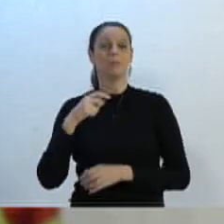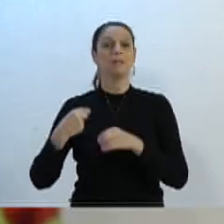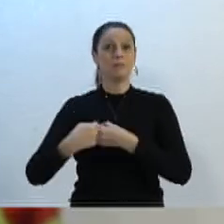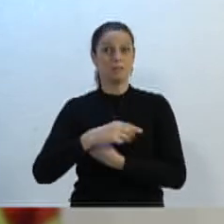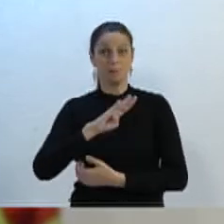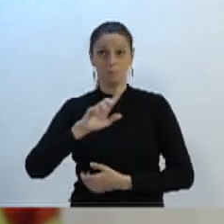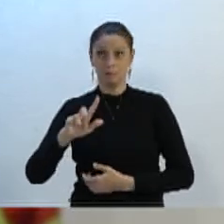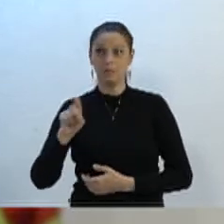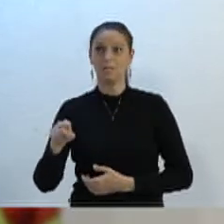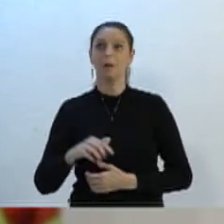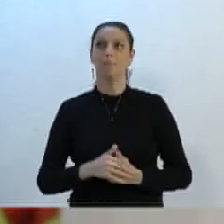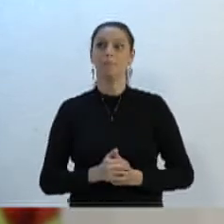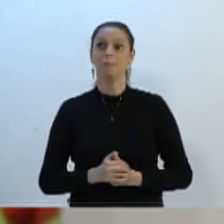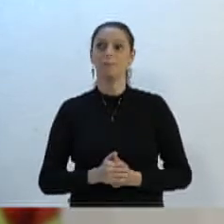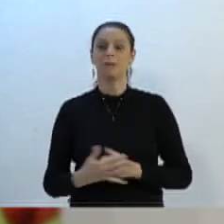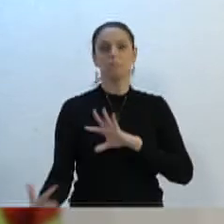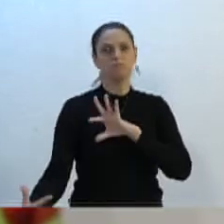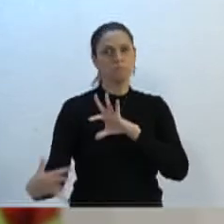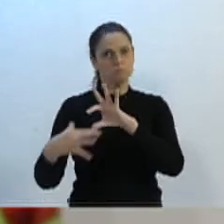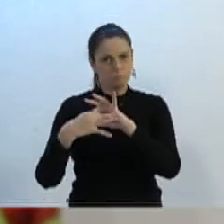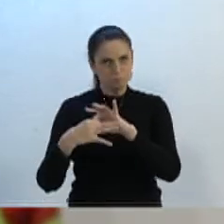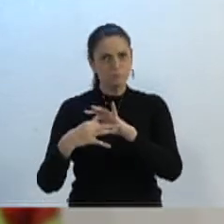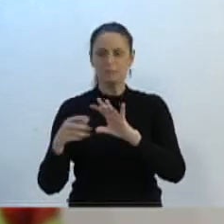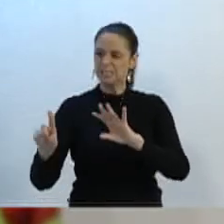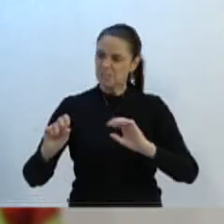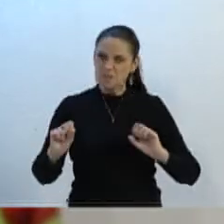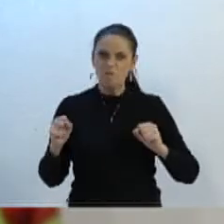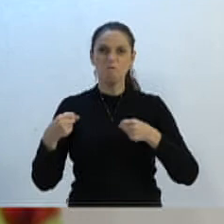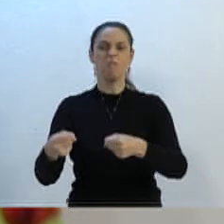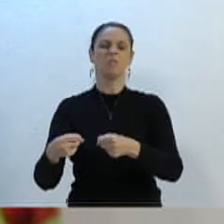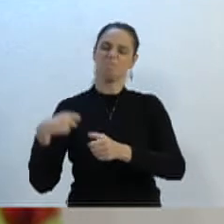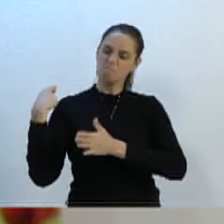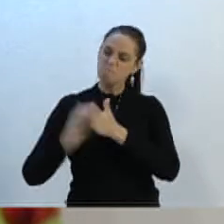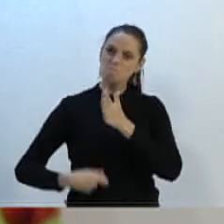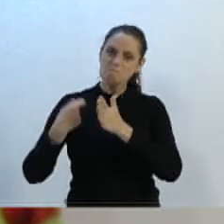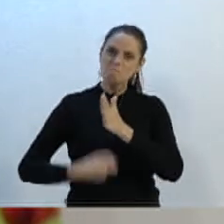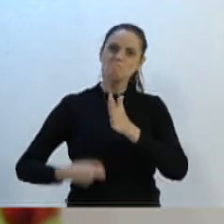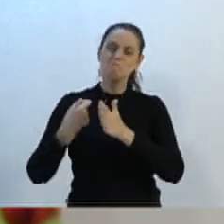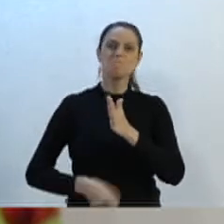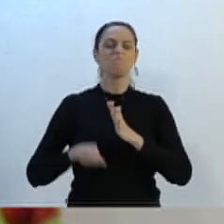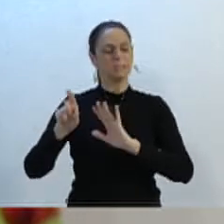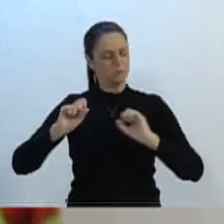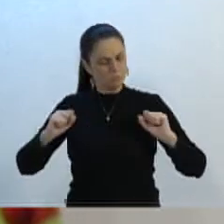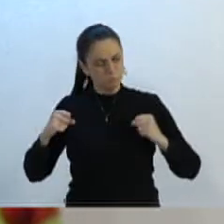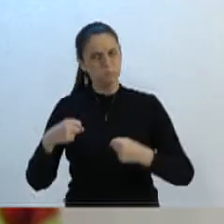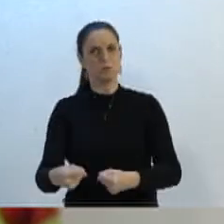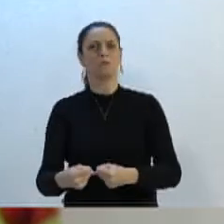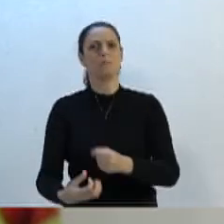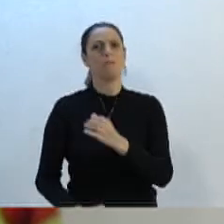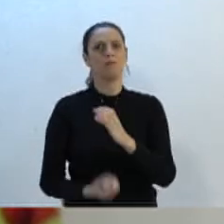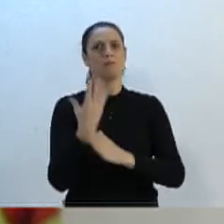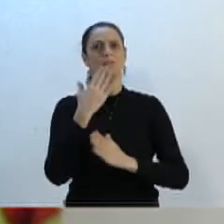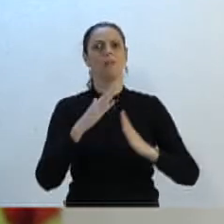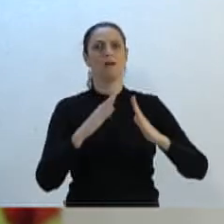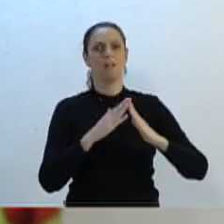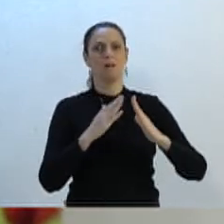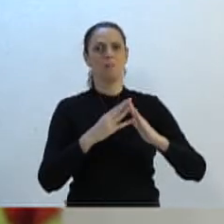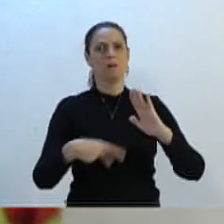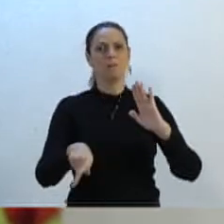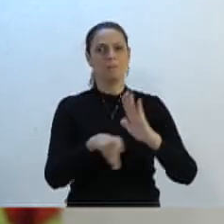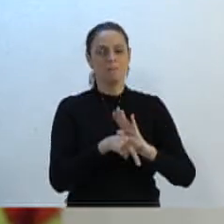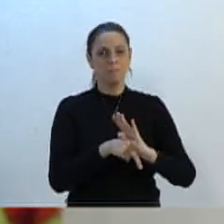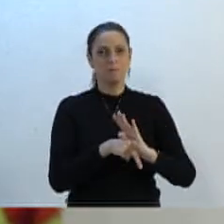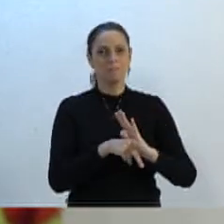Blumenau, irmão a esse esforço que aquele vereador tem feito para a implantação de uma